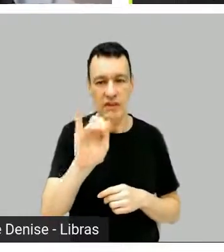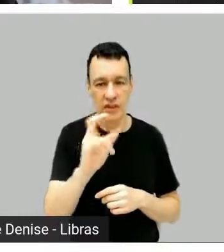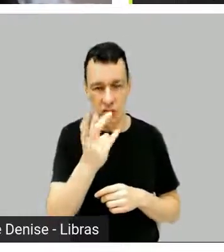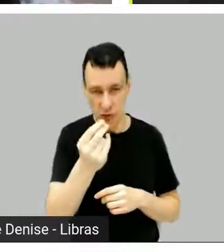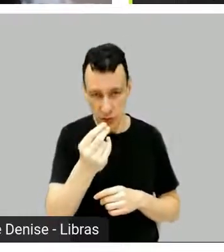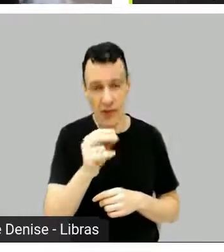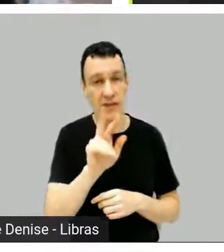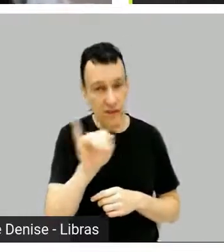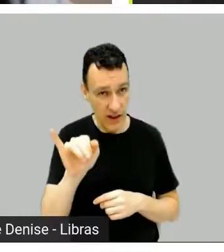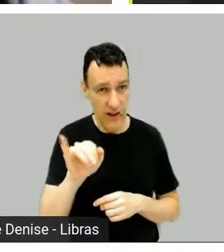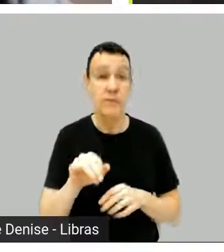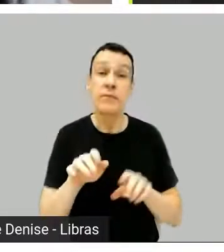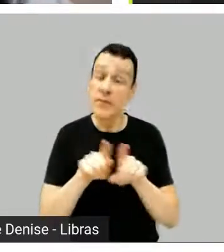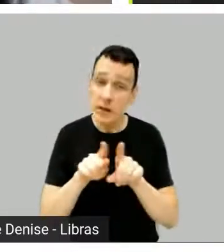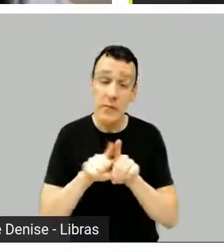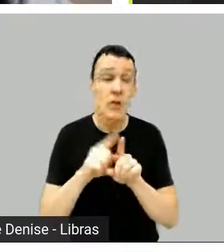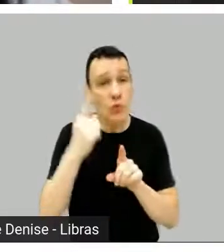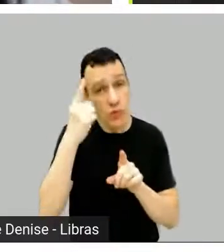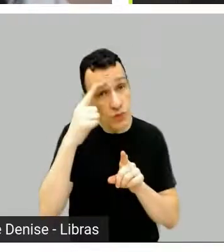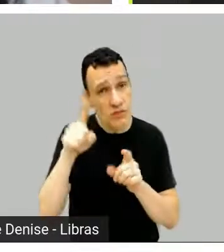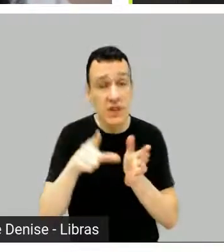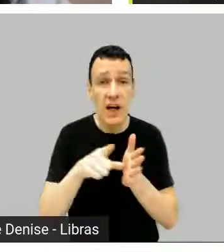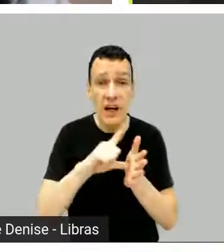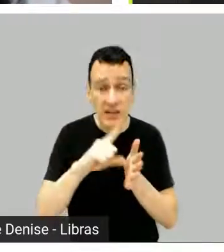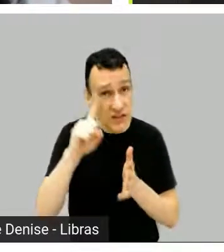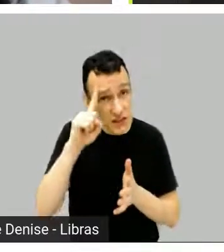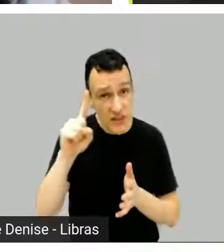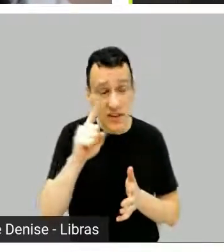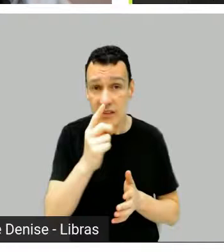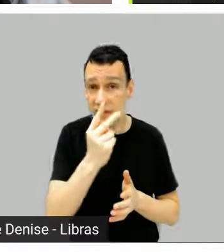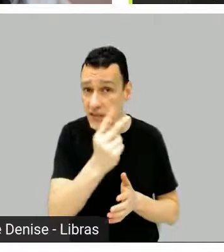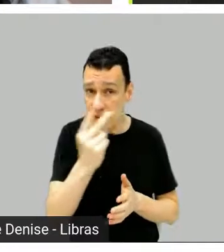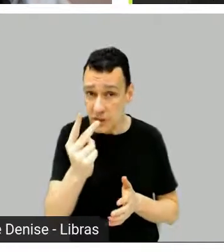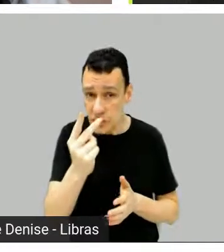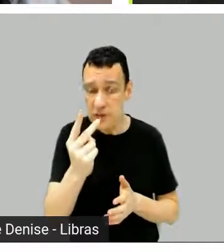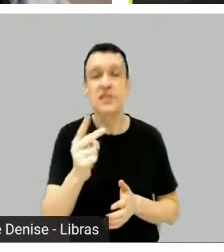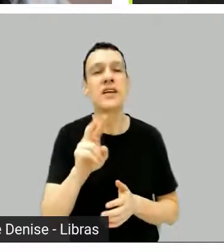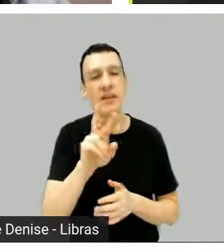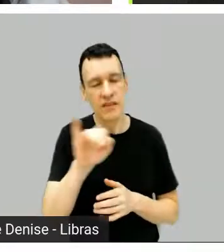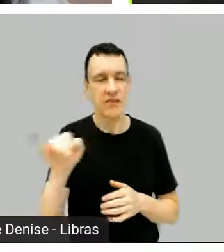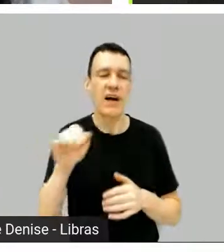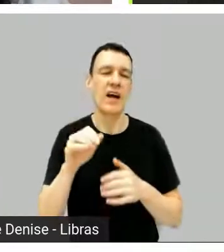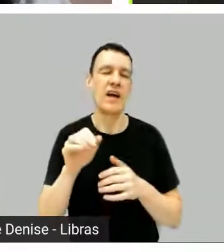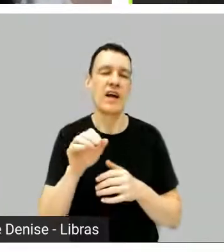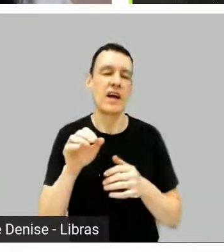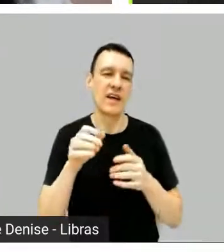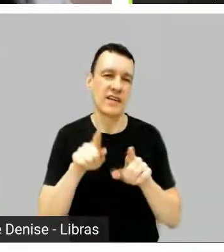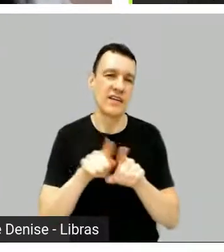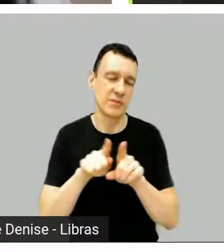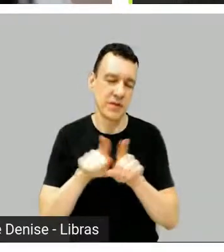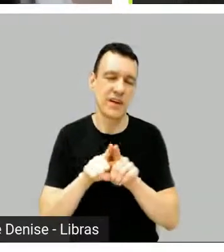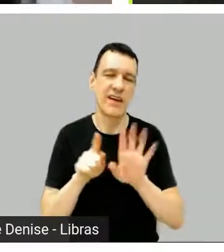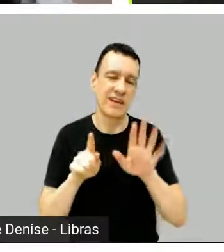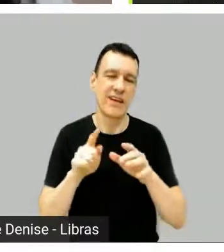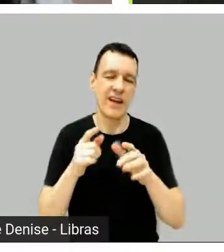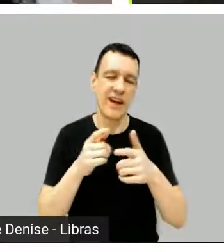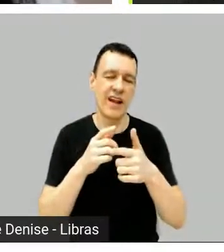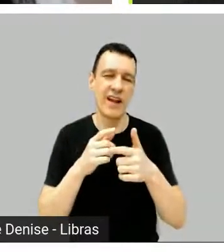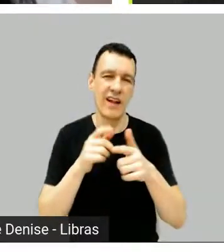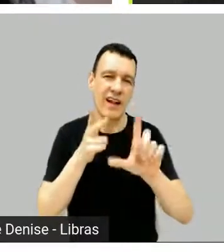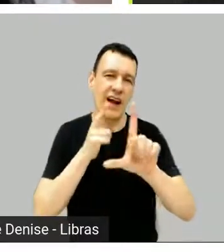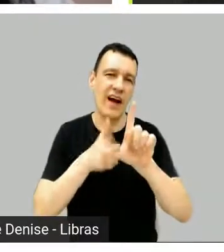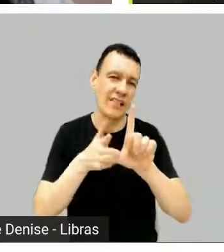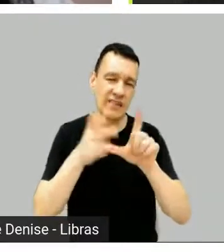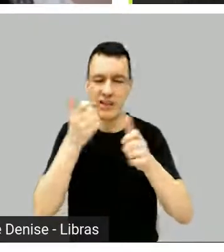vai ter uma live um dia antes, que vai ser dia 22, para falar aí desse filme. Legal. Muito bem. estou